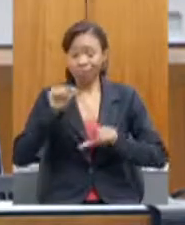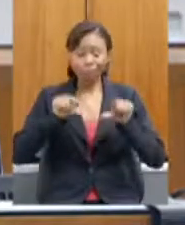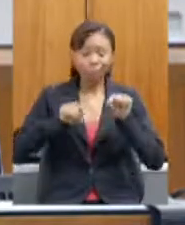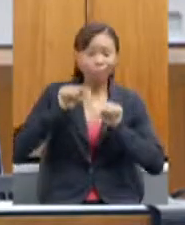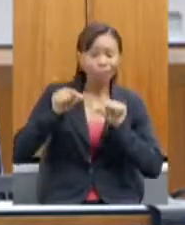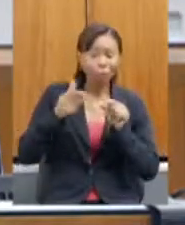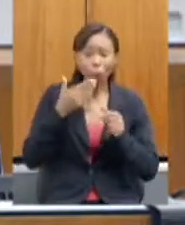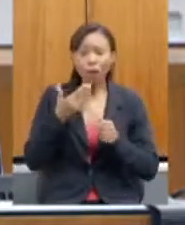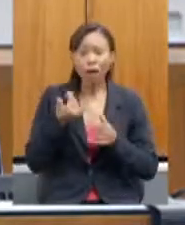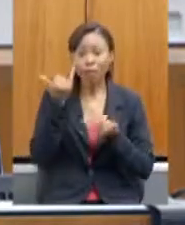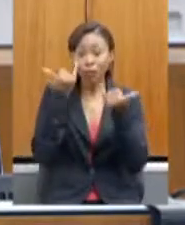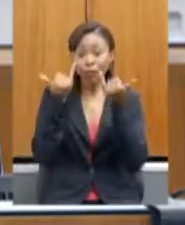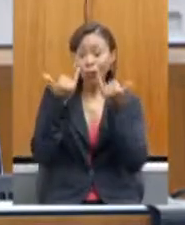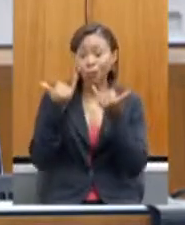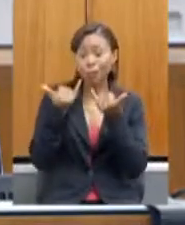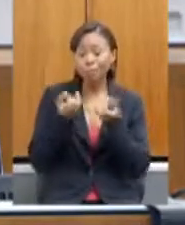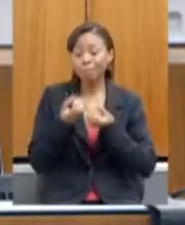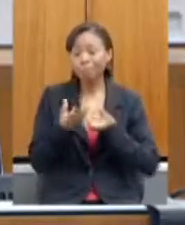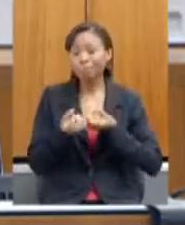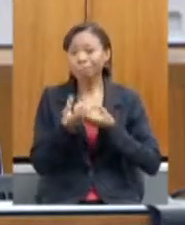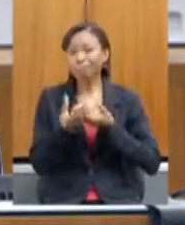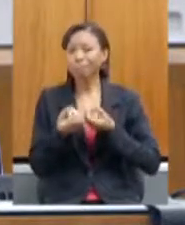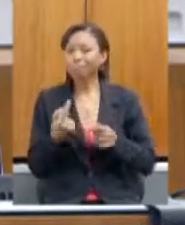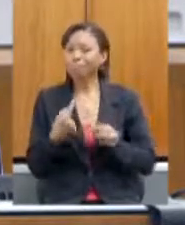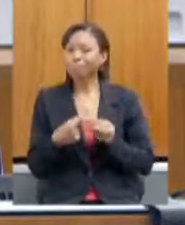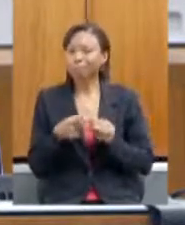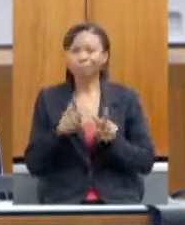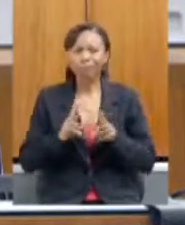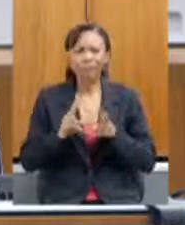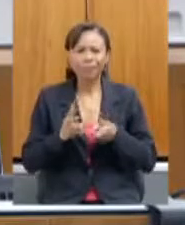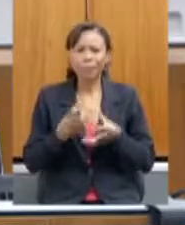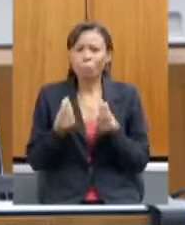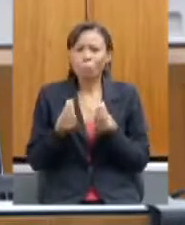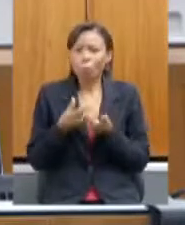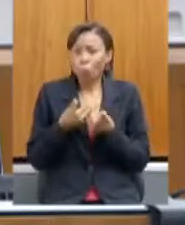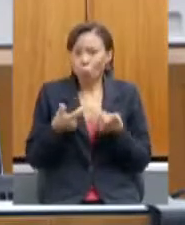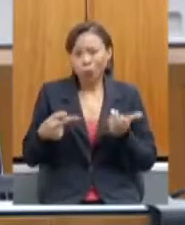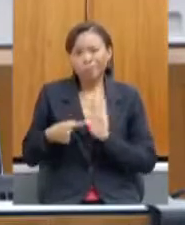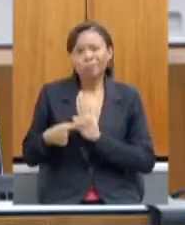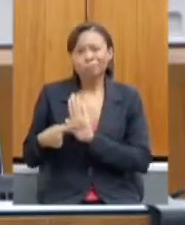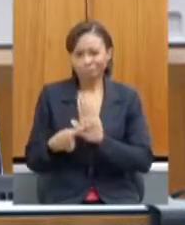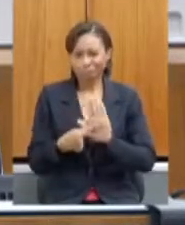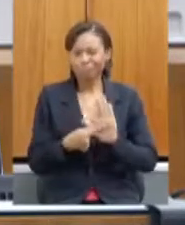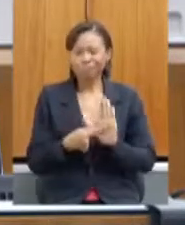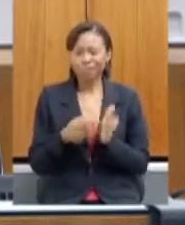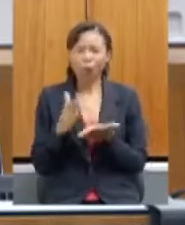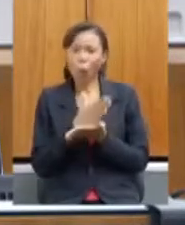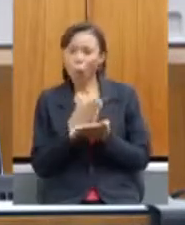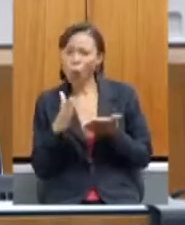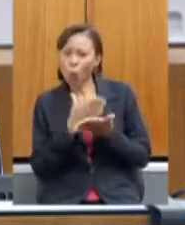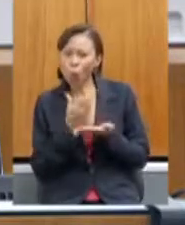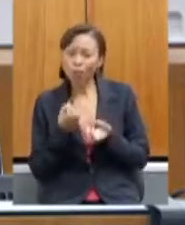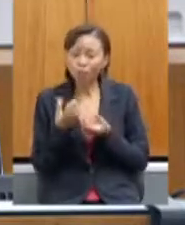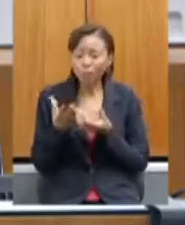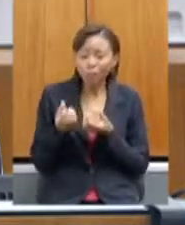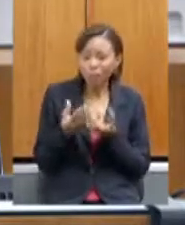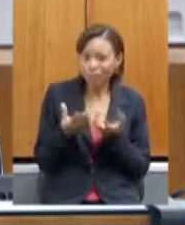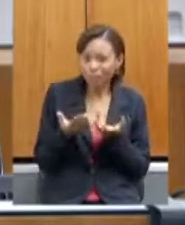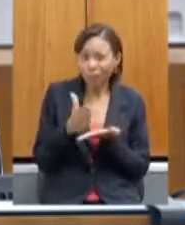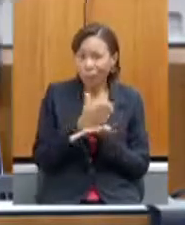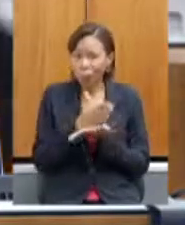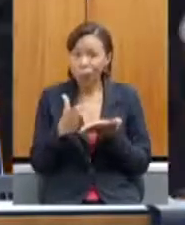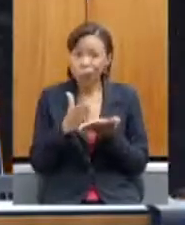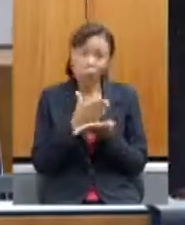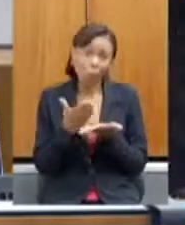a serem trazidas, porque a gente sempre tem muita coisa para poder apresentar. Então, pode ser que algumas informações fiquem